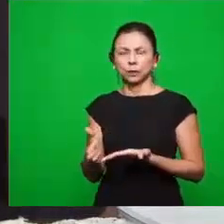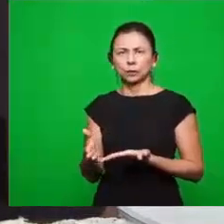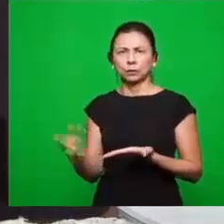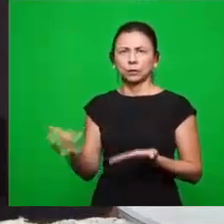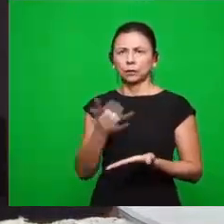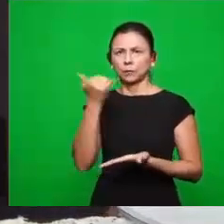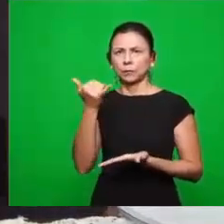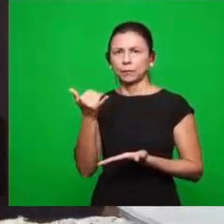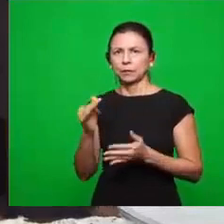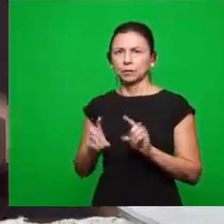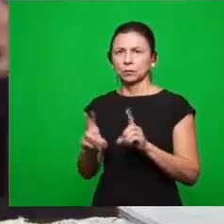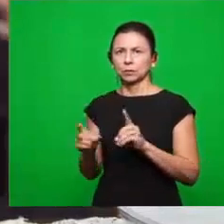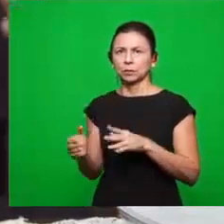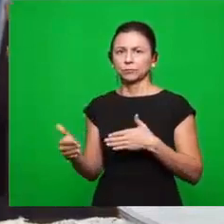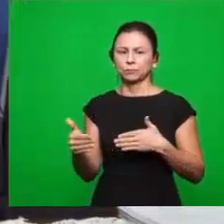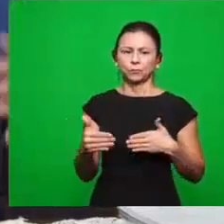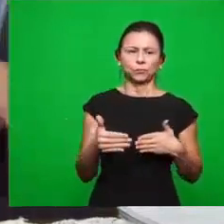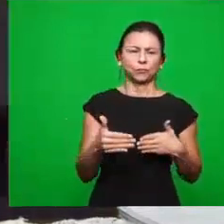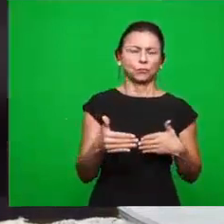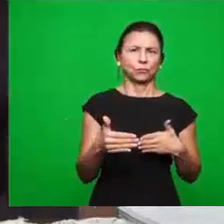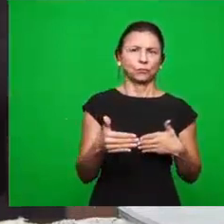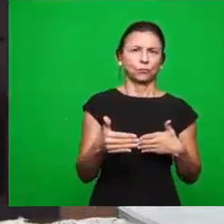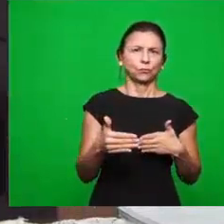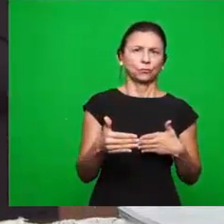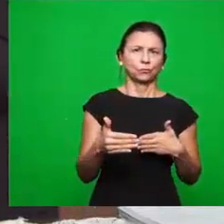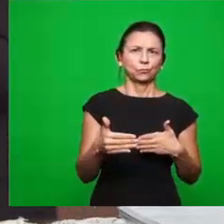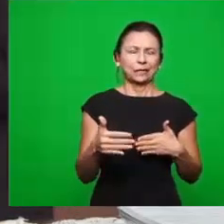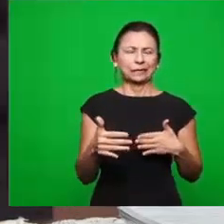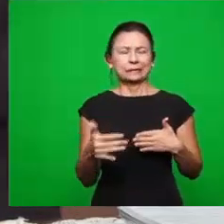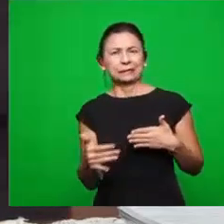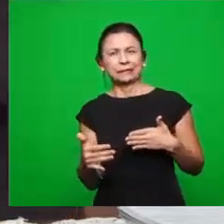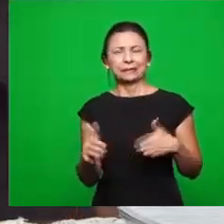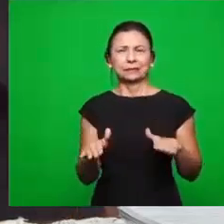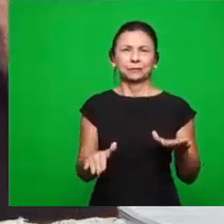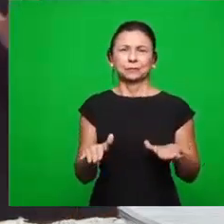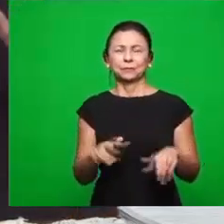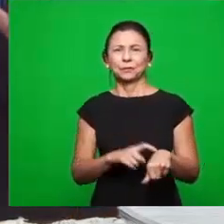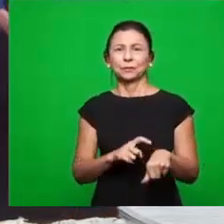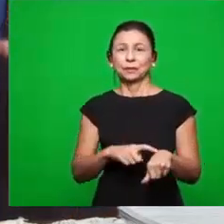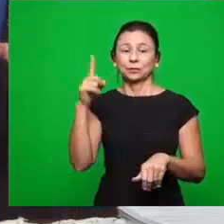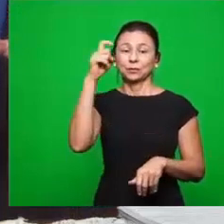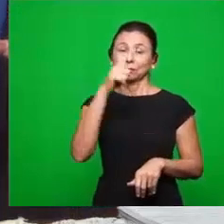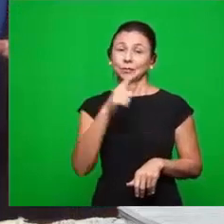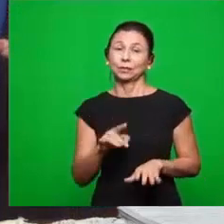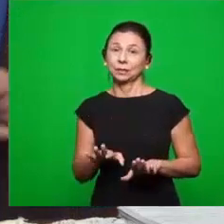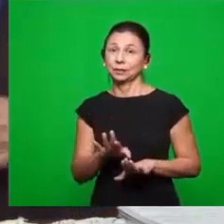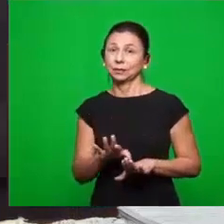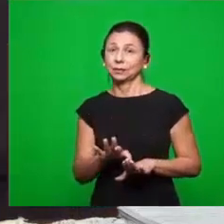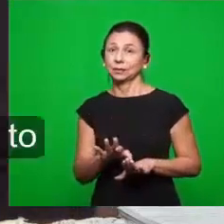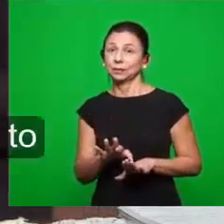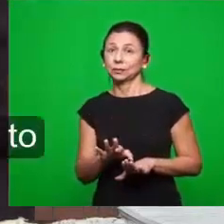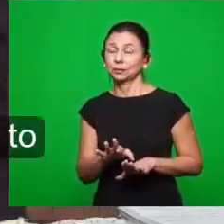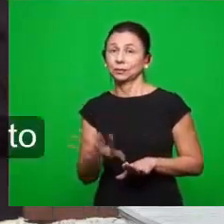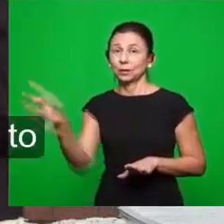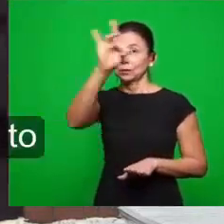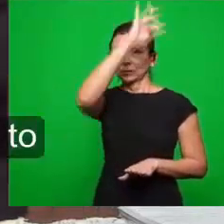da doutrina, um desequilíbrio daquilo que o Espírito queria para a igreja